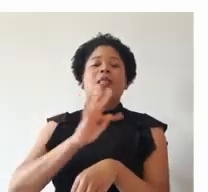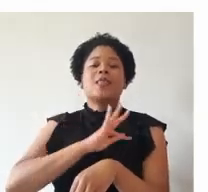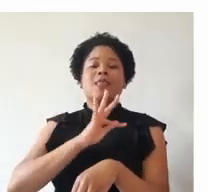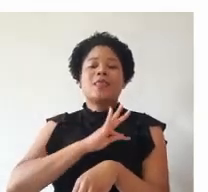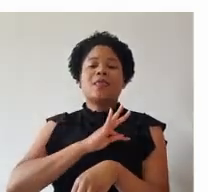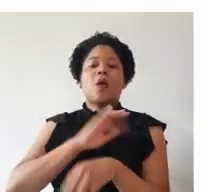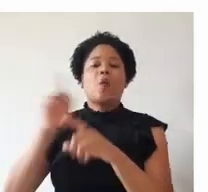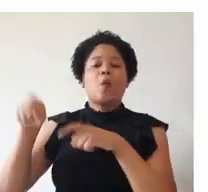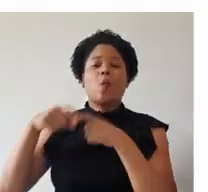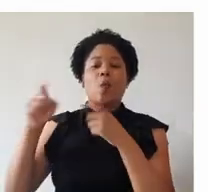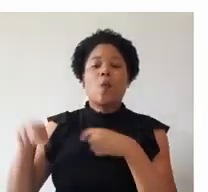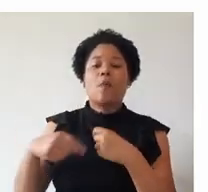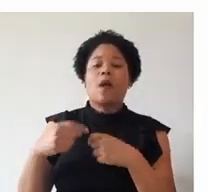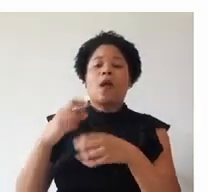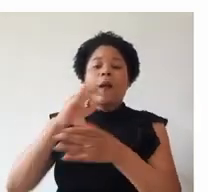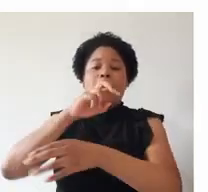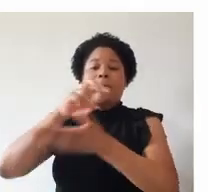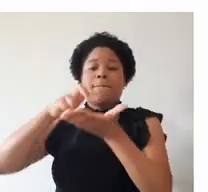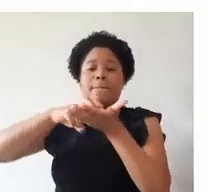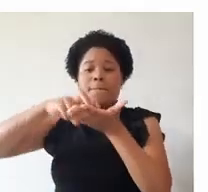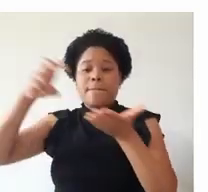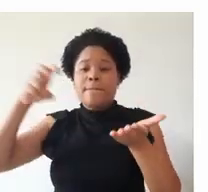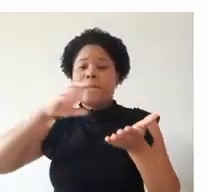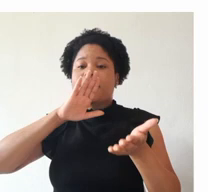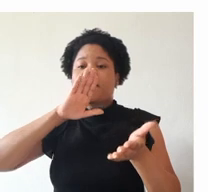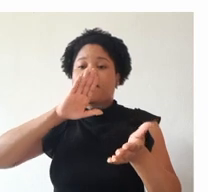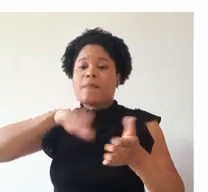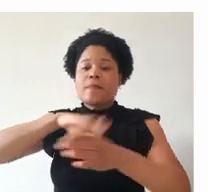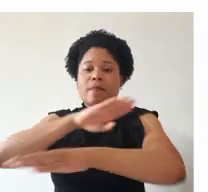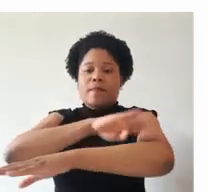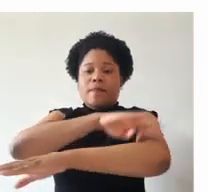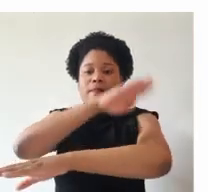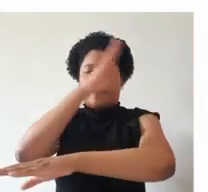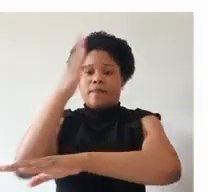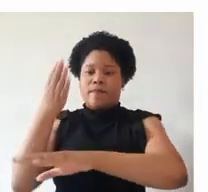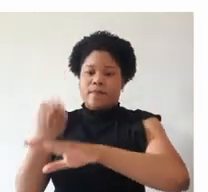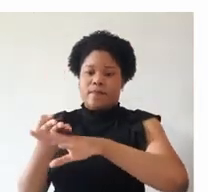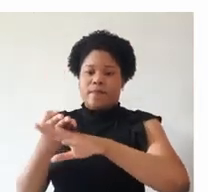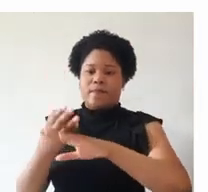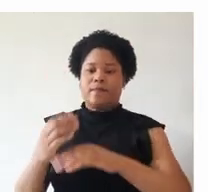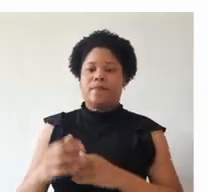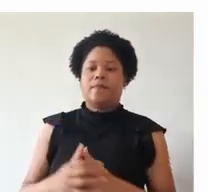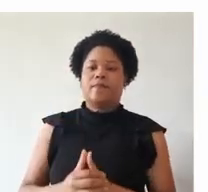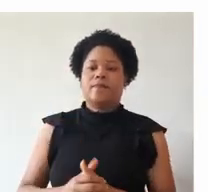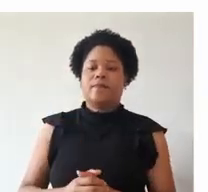agropecuária para os dois turnos, matutino e vespertino.